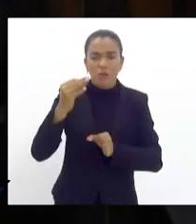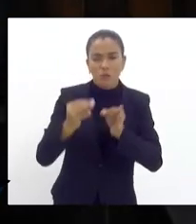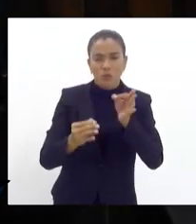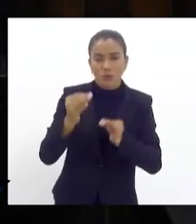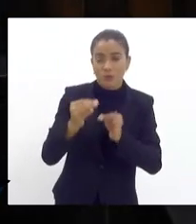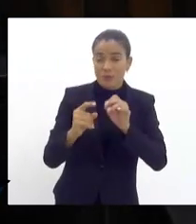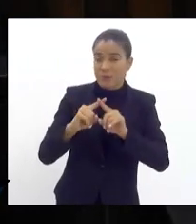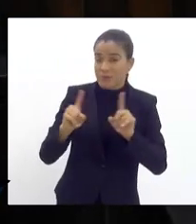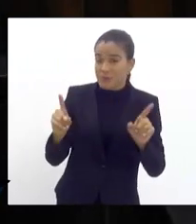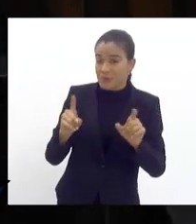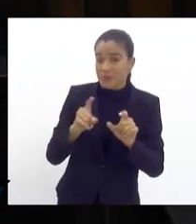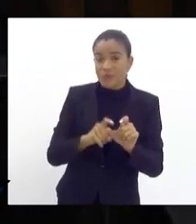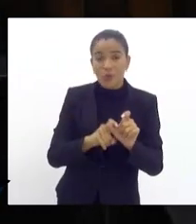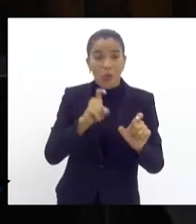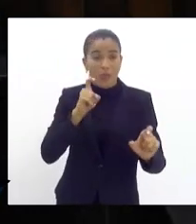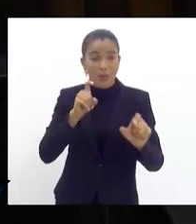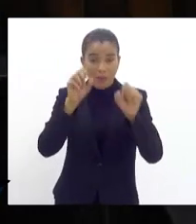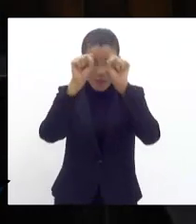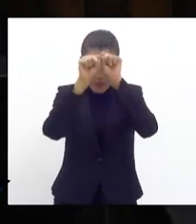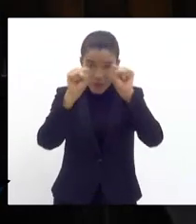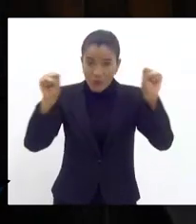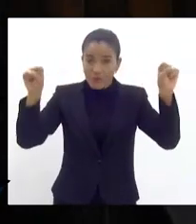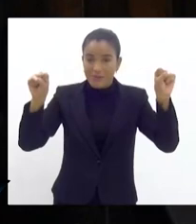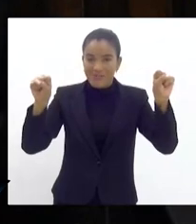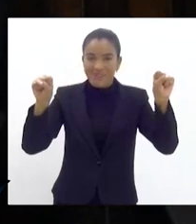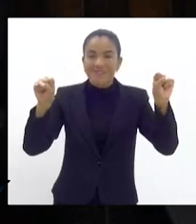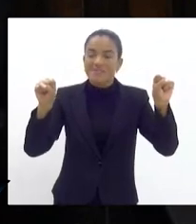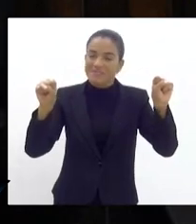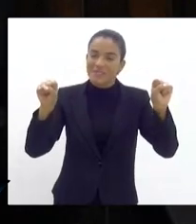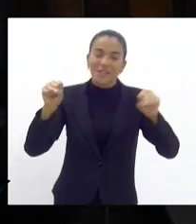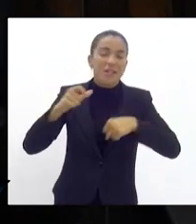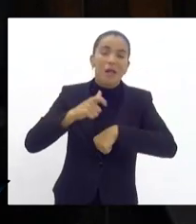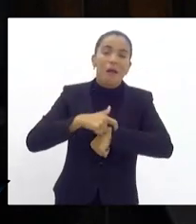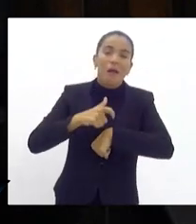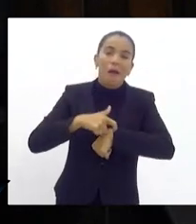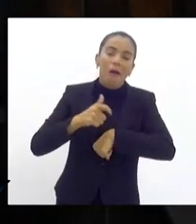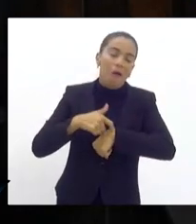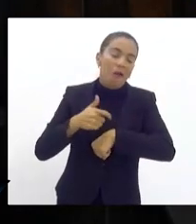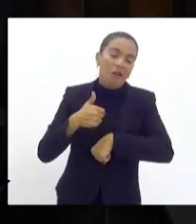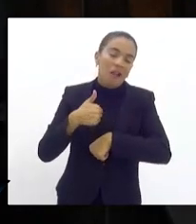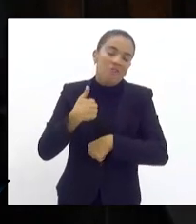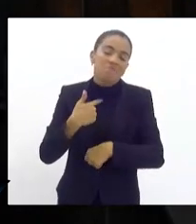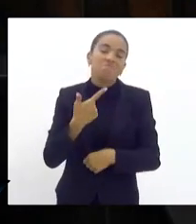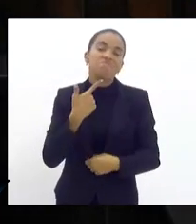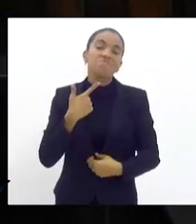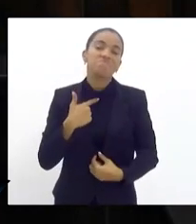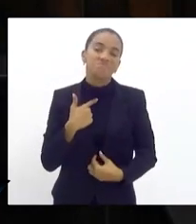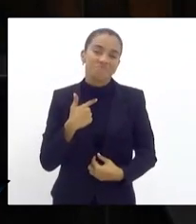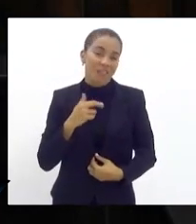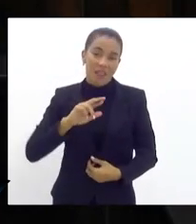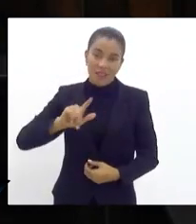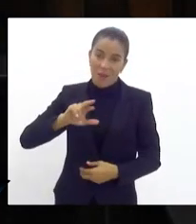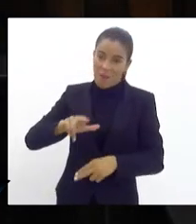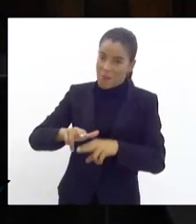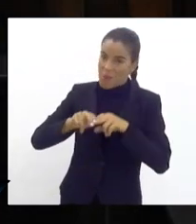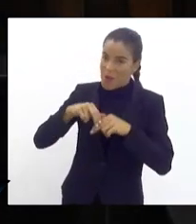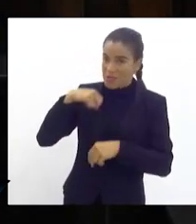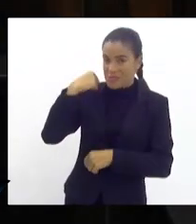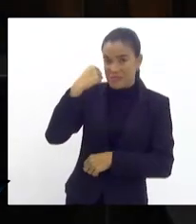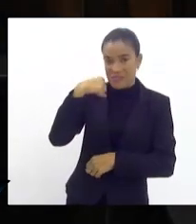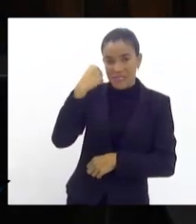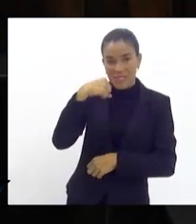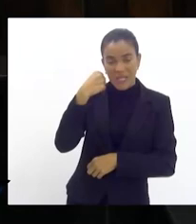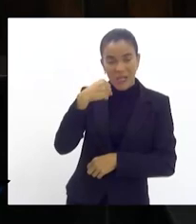independência do STF quando ele assim o desejar. E não porque o senador Renan